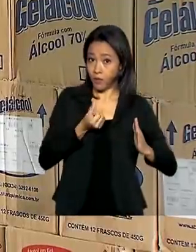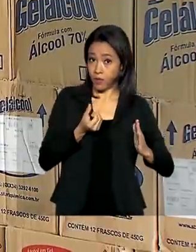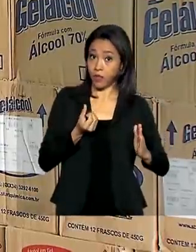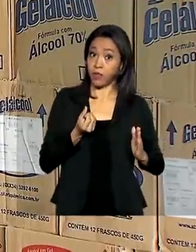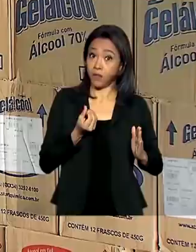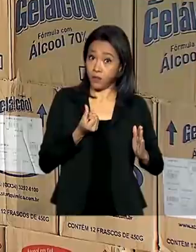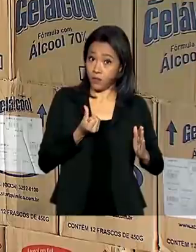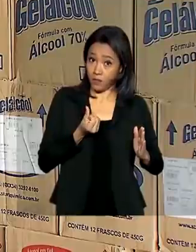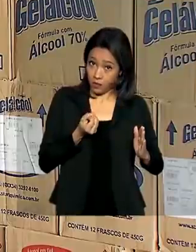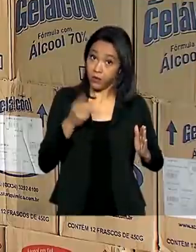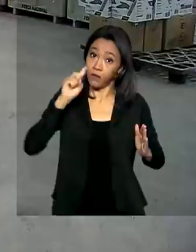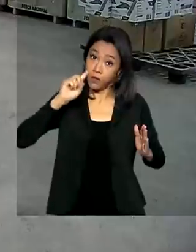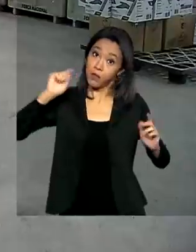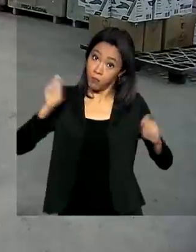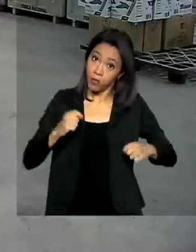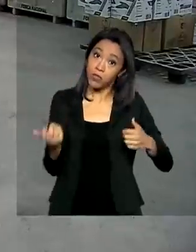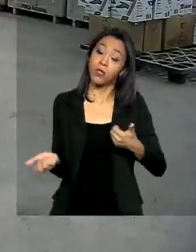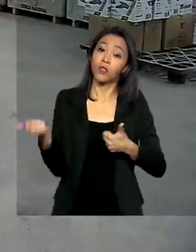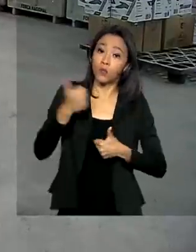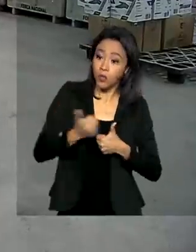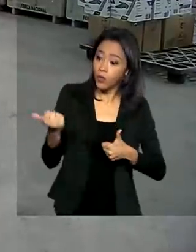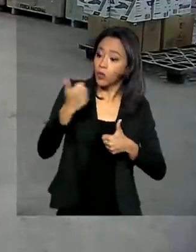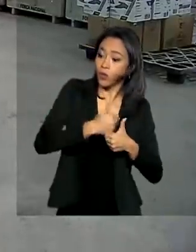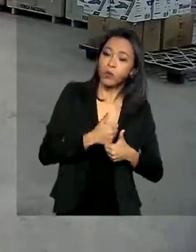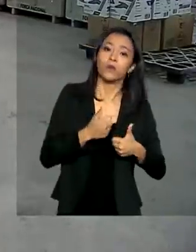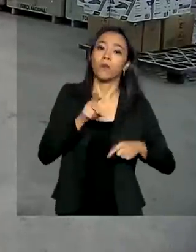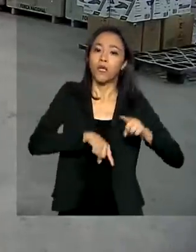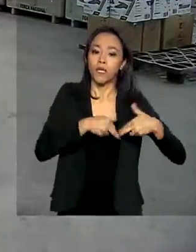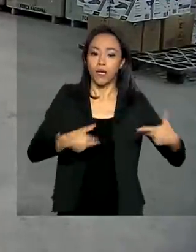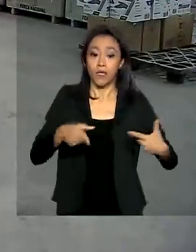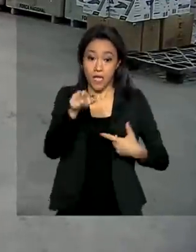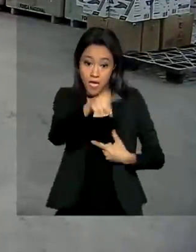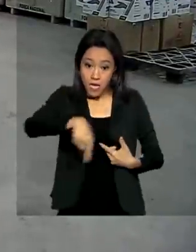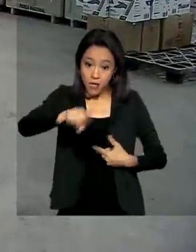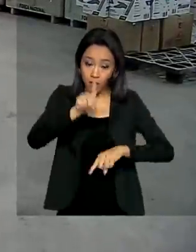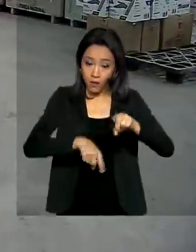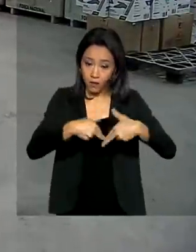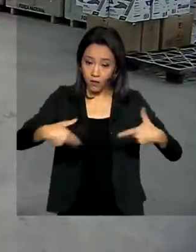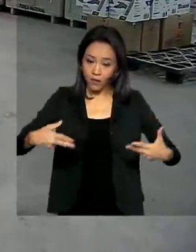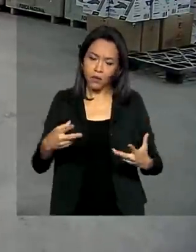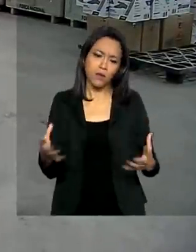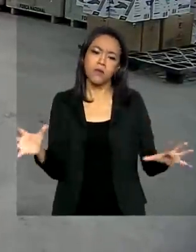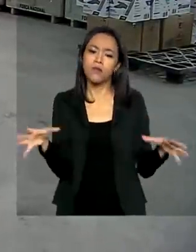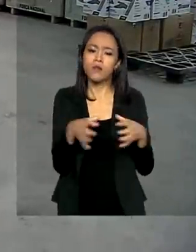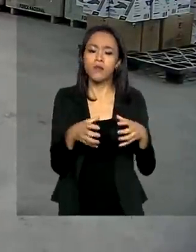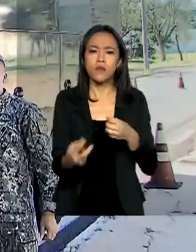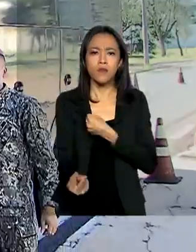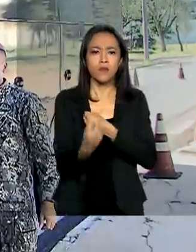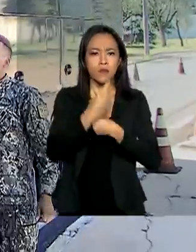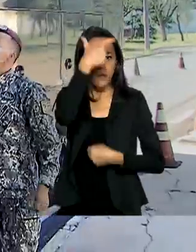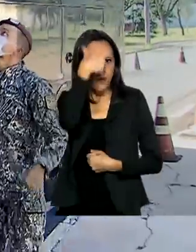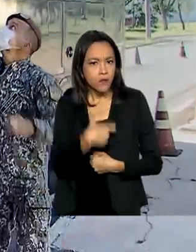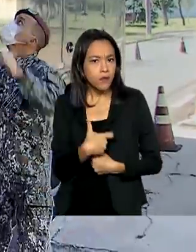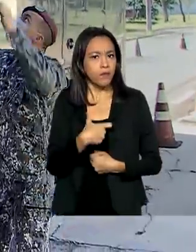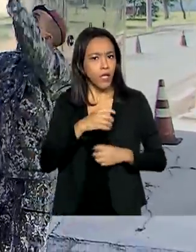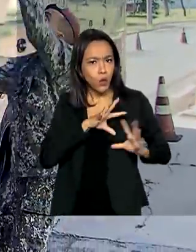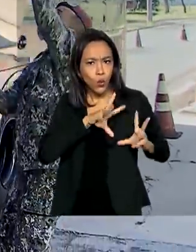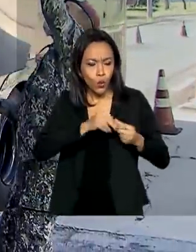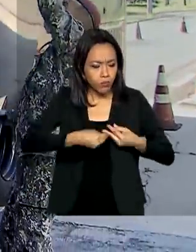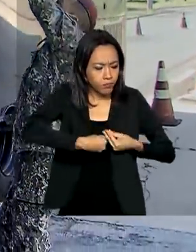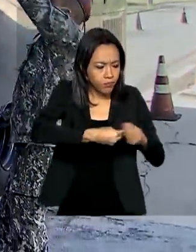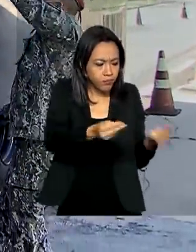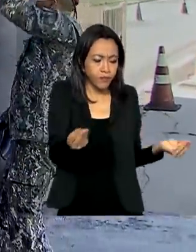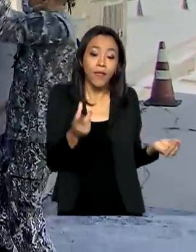repostos se for preciso. E para que os chamados EPIs cheguem logo a todos os agentes, a Força Nacional